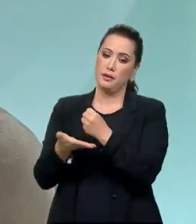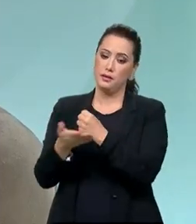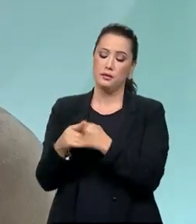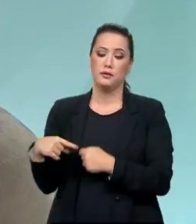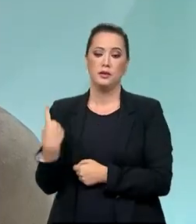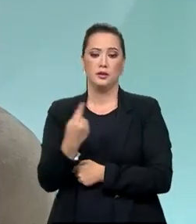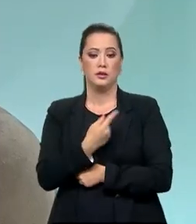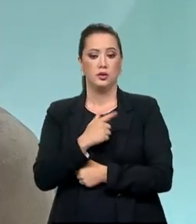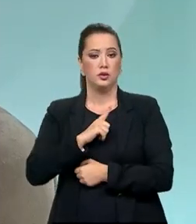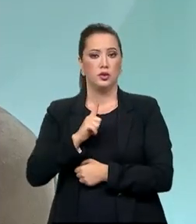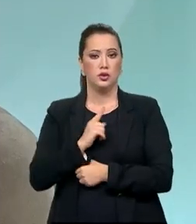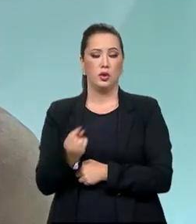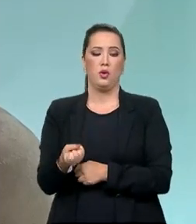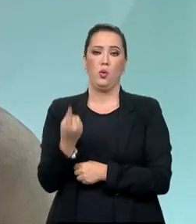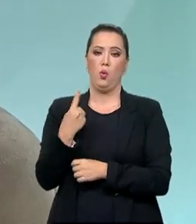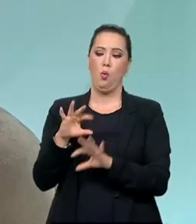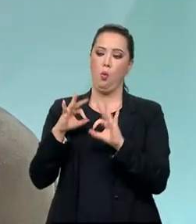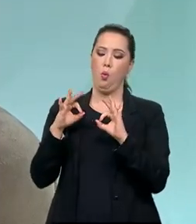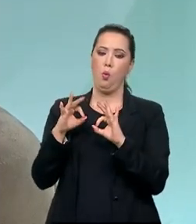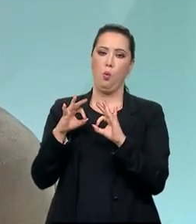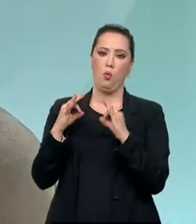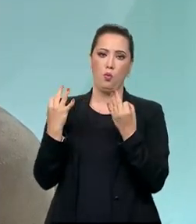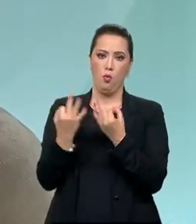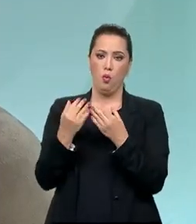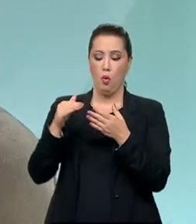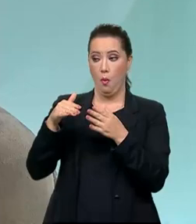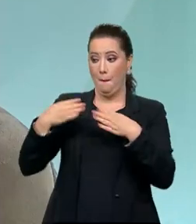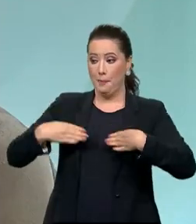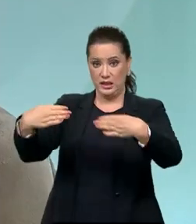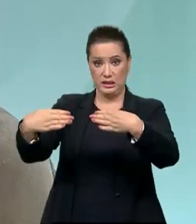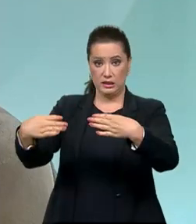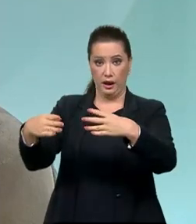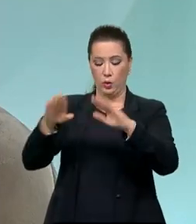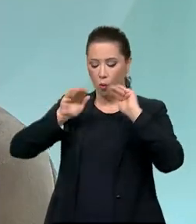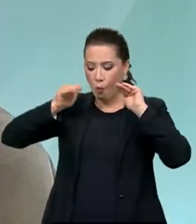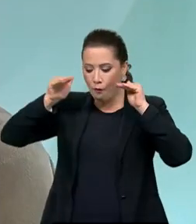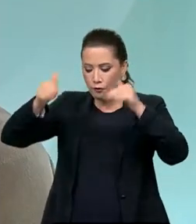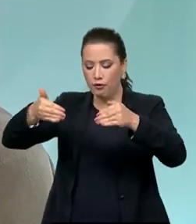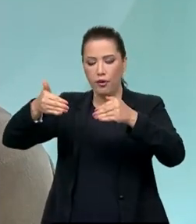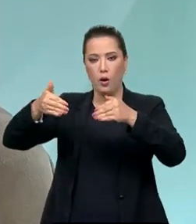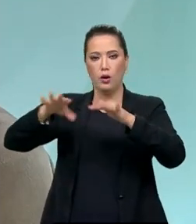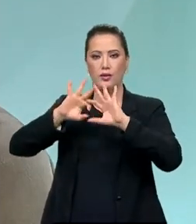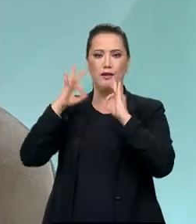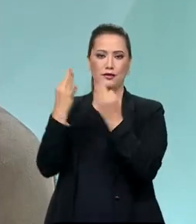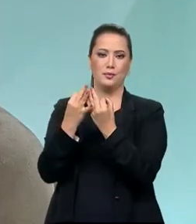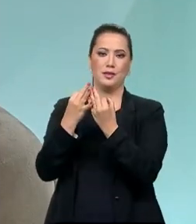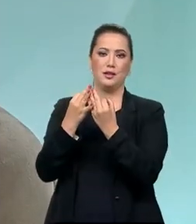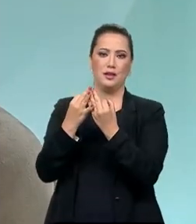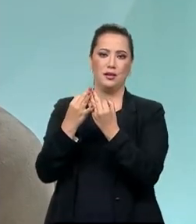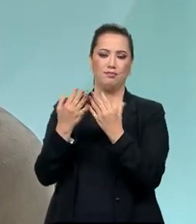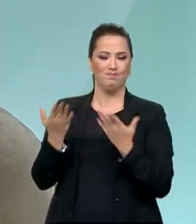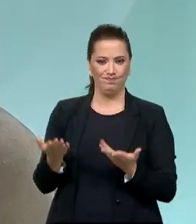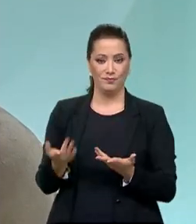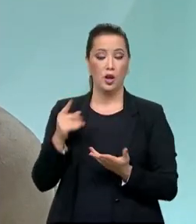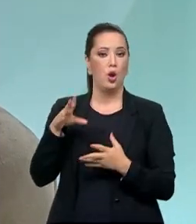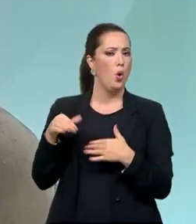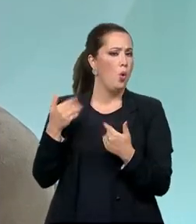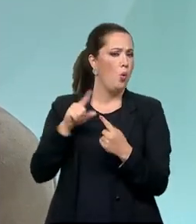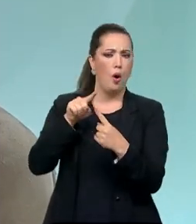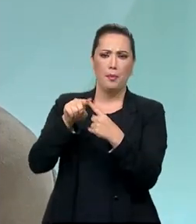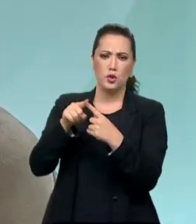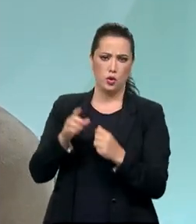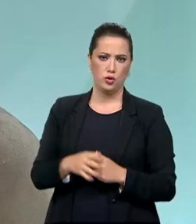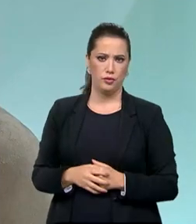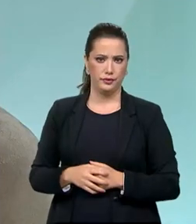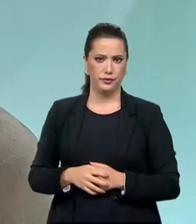Quando nós temos um Ministério da Família, uma Secretaria Nacional da Família, qual que é o escopo de uma política pública familiar? Fortalecimento